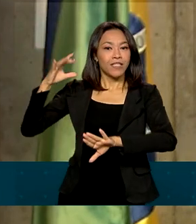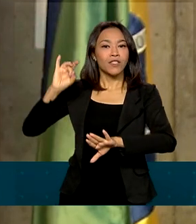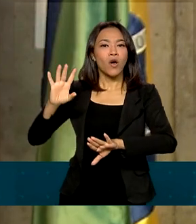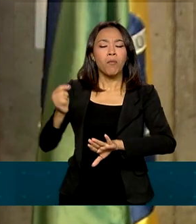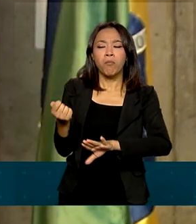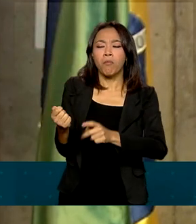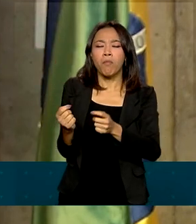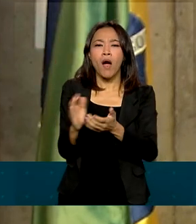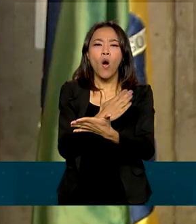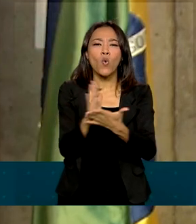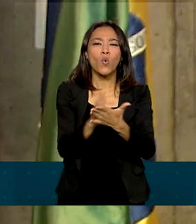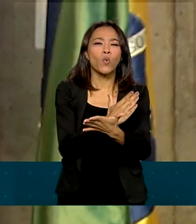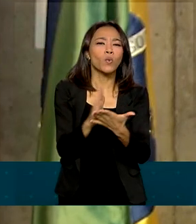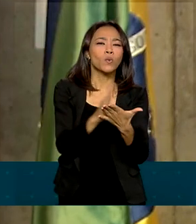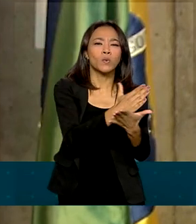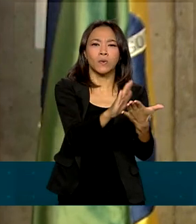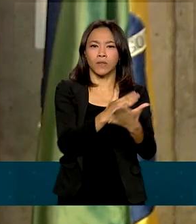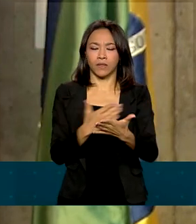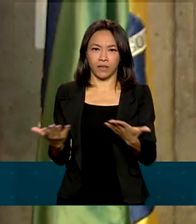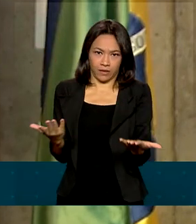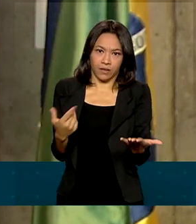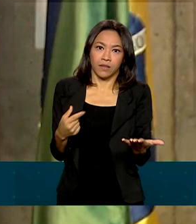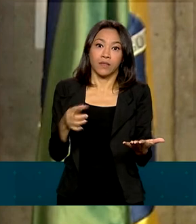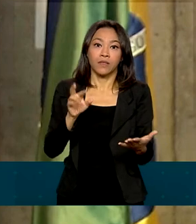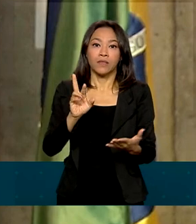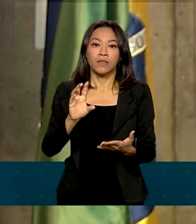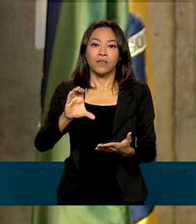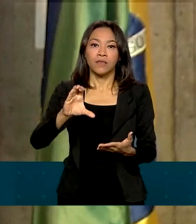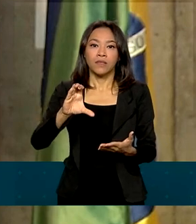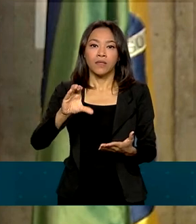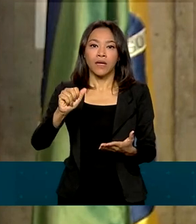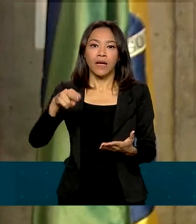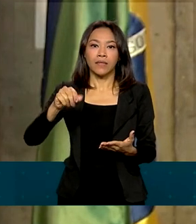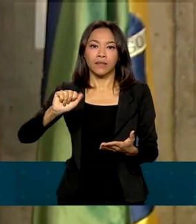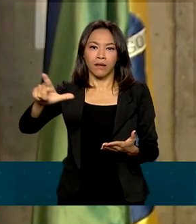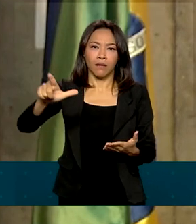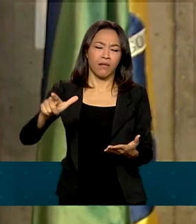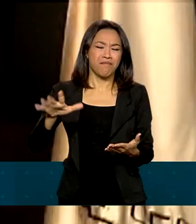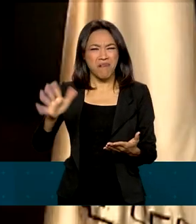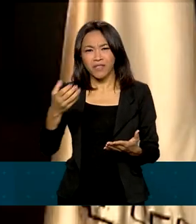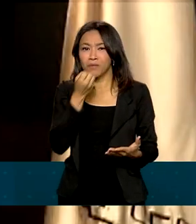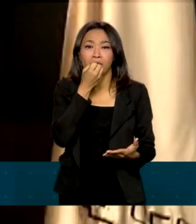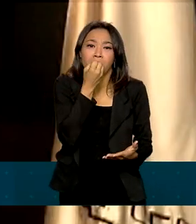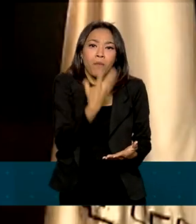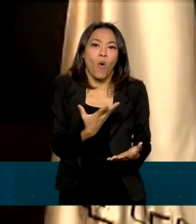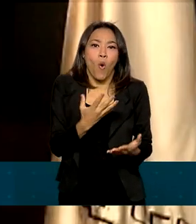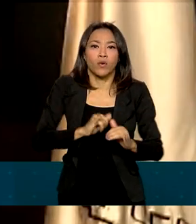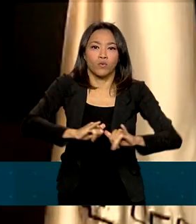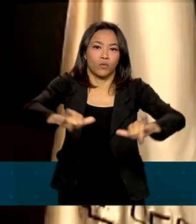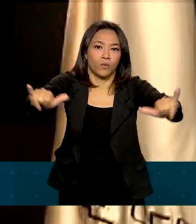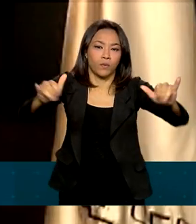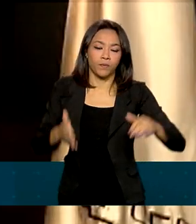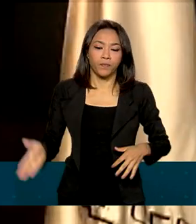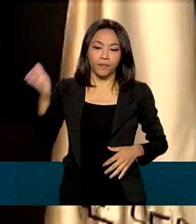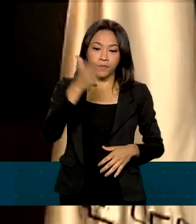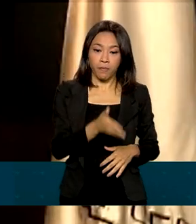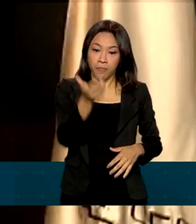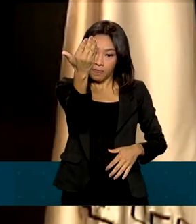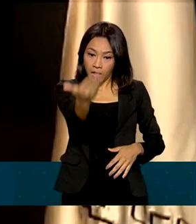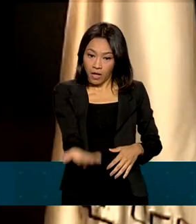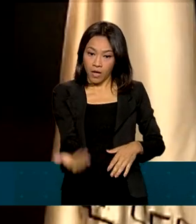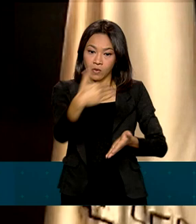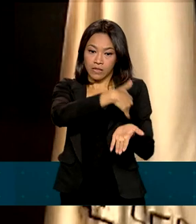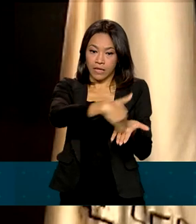poucos canais e ainda canais analógicos com um sinal não tão bom. O secretário de Rádio Difusão do